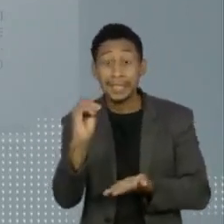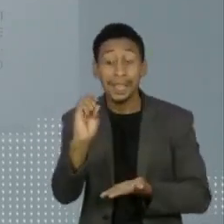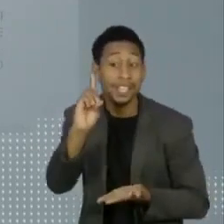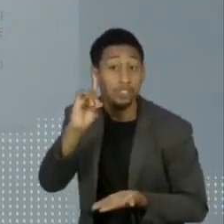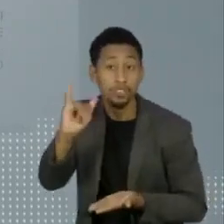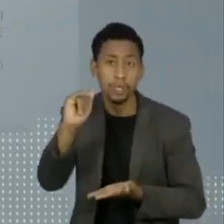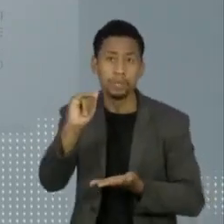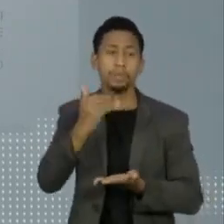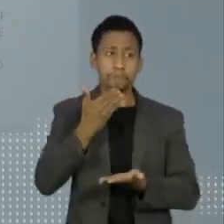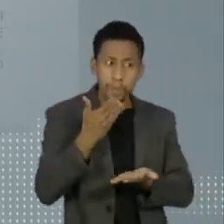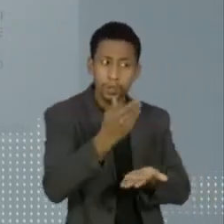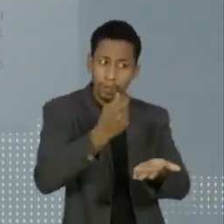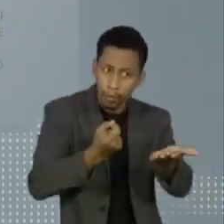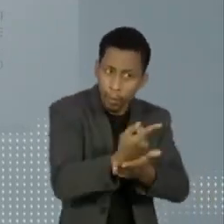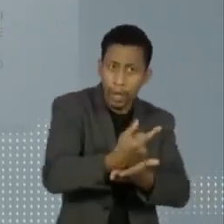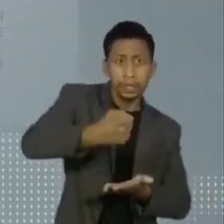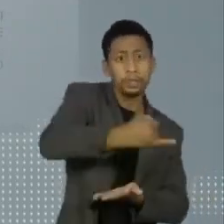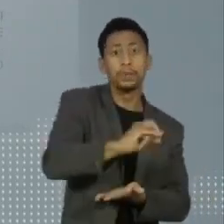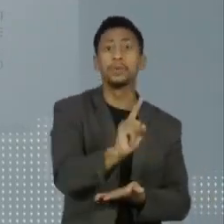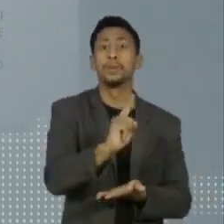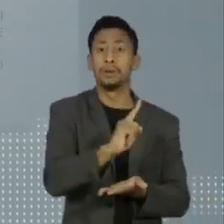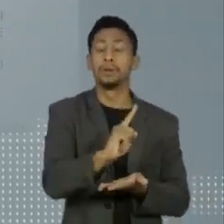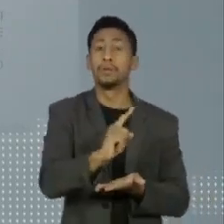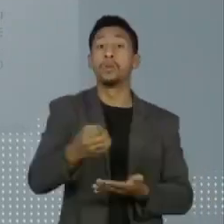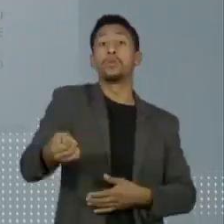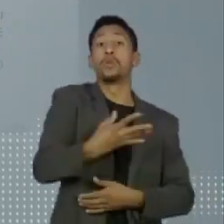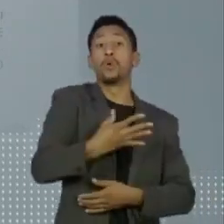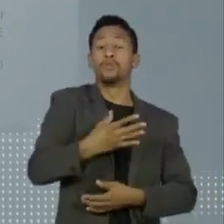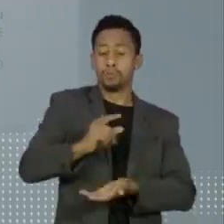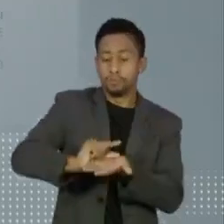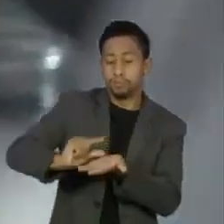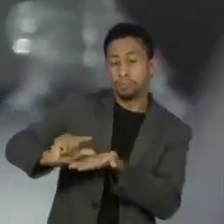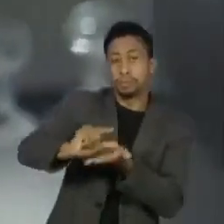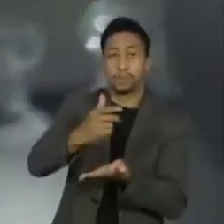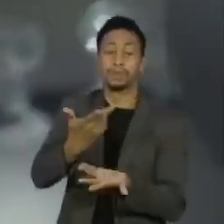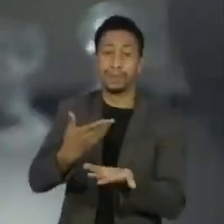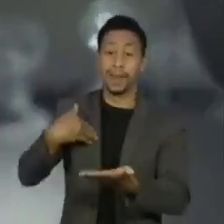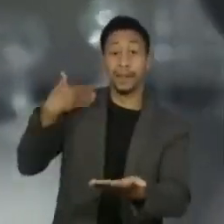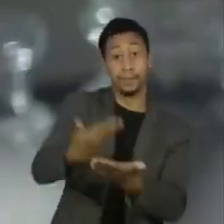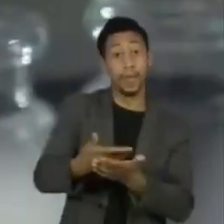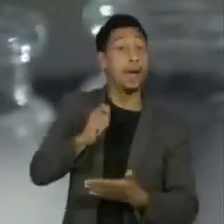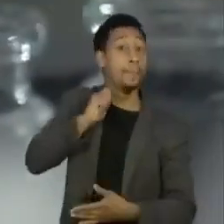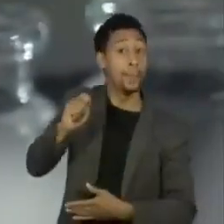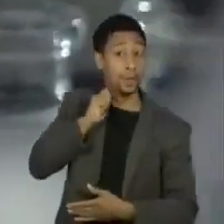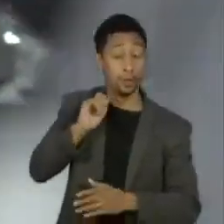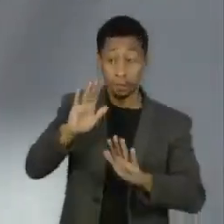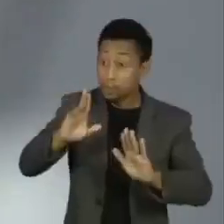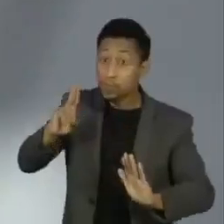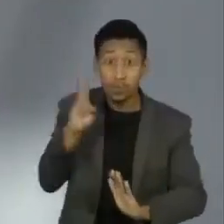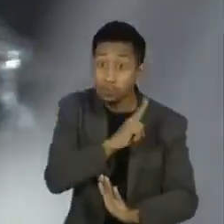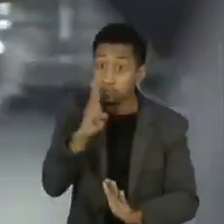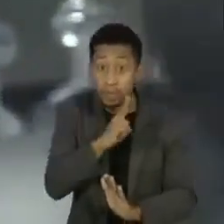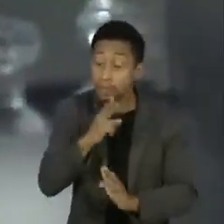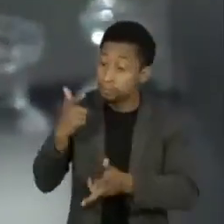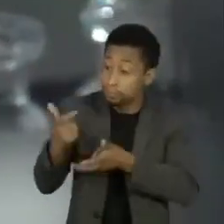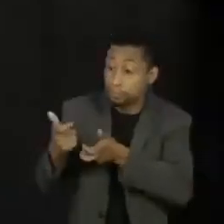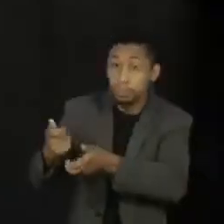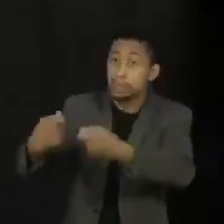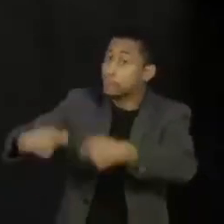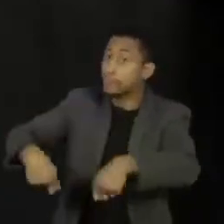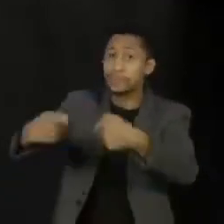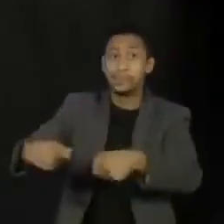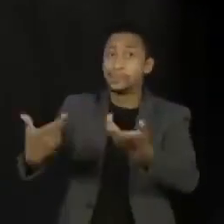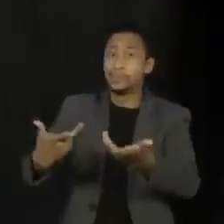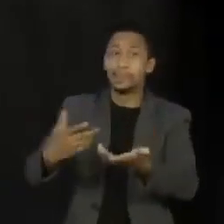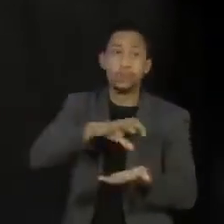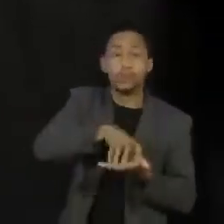se vai comprar ou não o novo lote. Esse prazo terminaria em abril. Por conta da urgência, o Butantan quer antecipar a entrega.